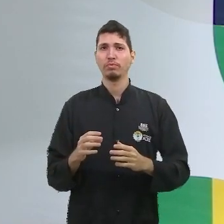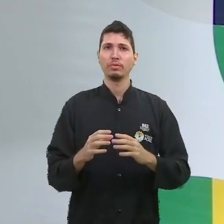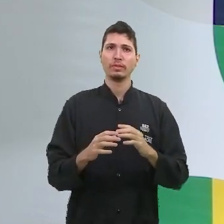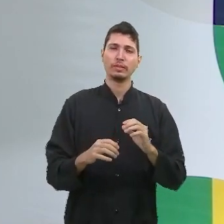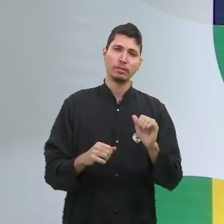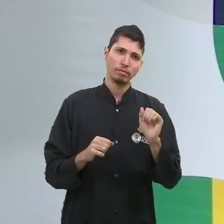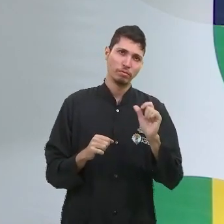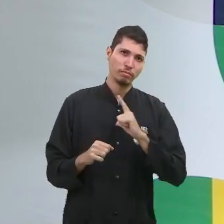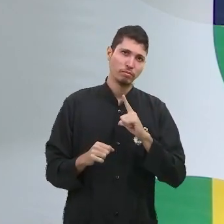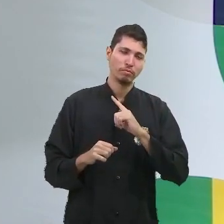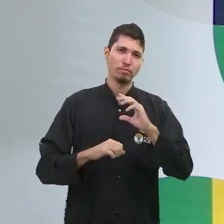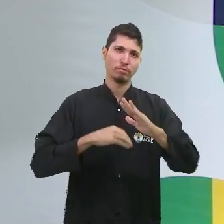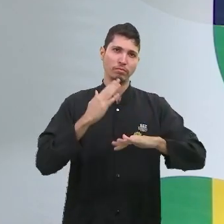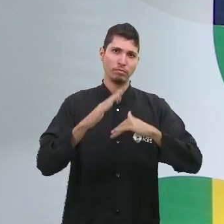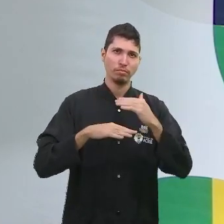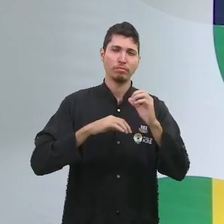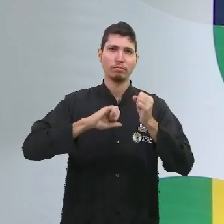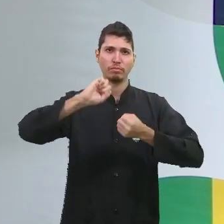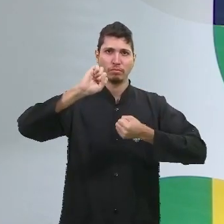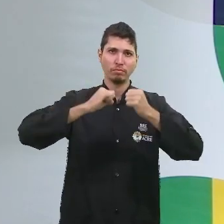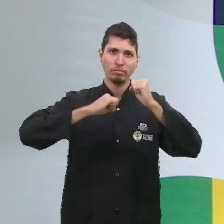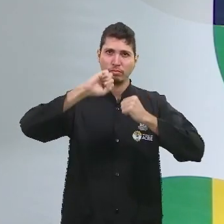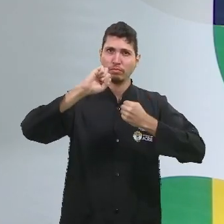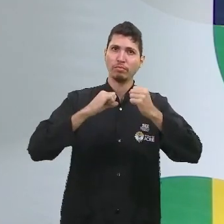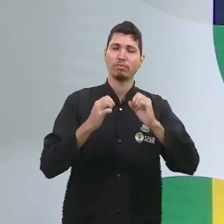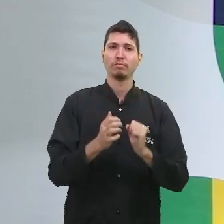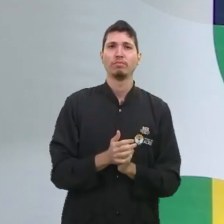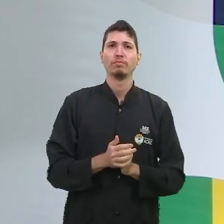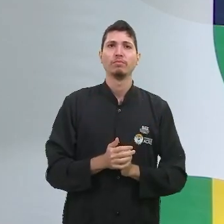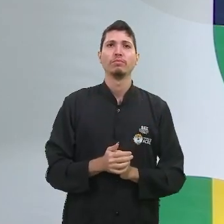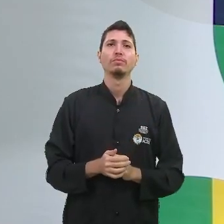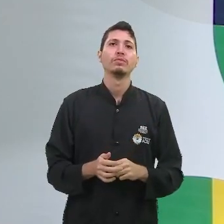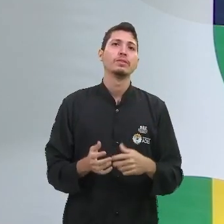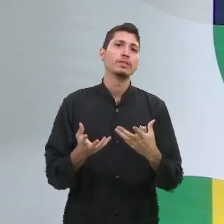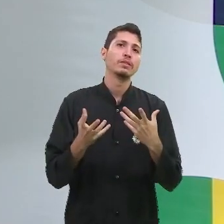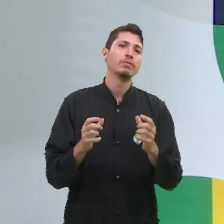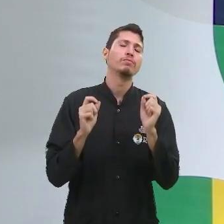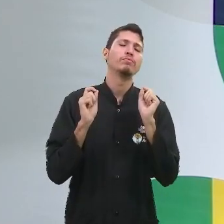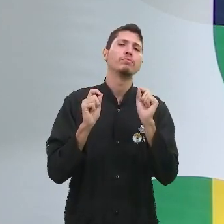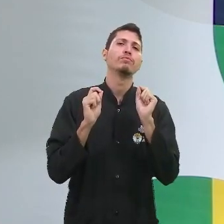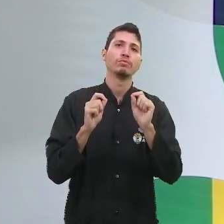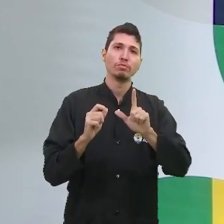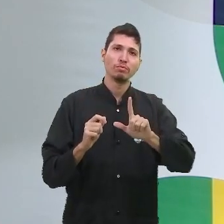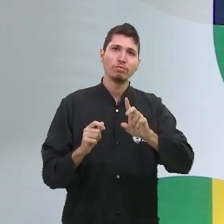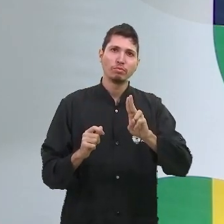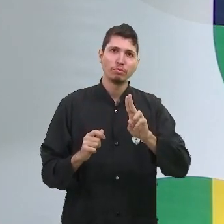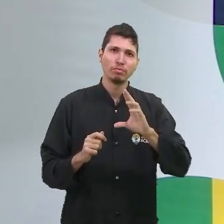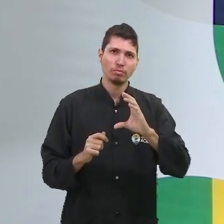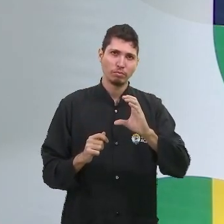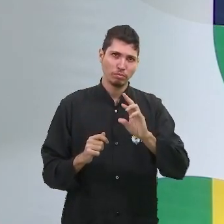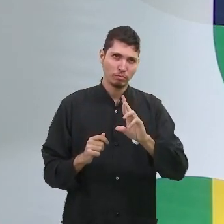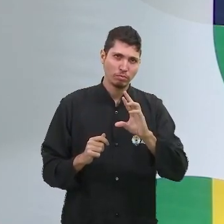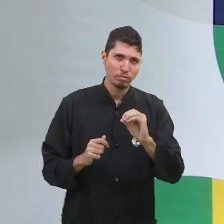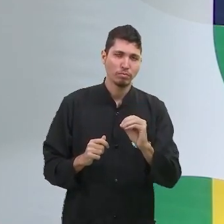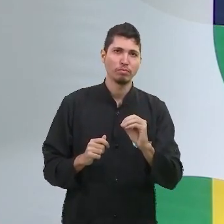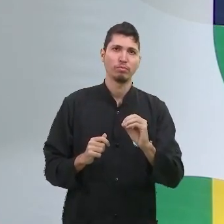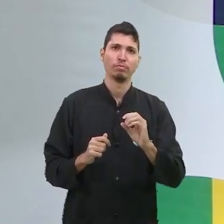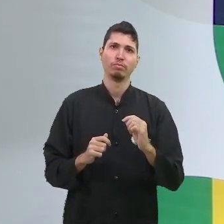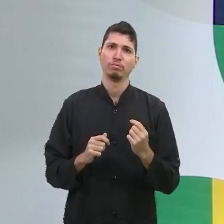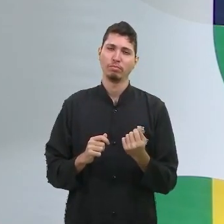quando eu tenho o comércio envolvido, o é que eu quero obter? Lucro. Lucro. Ou seja, eu recupero